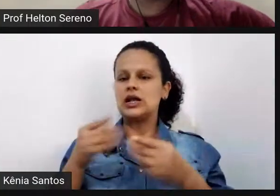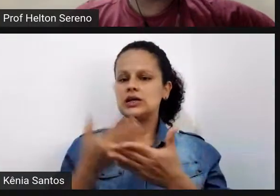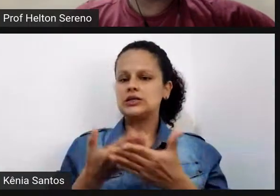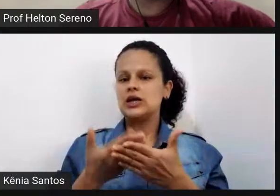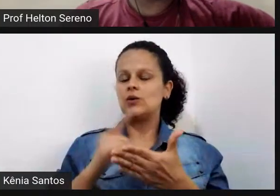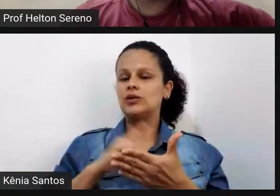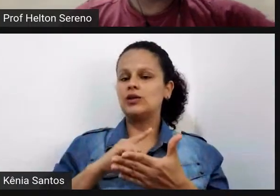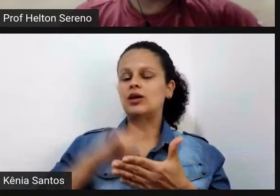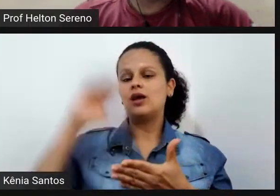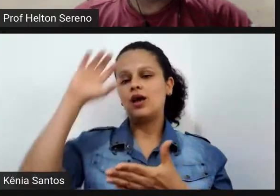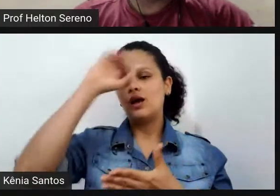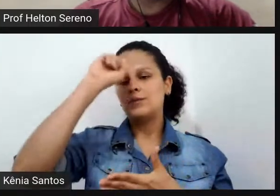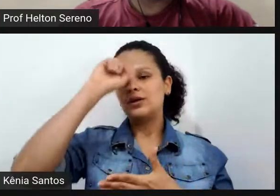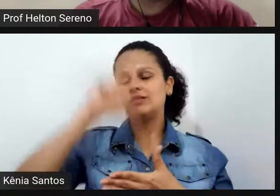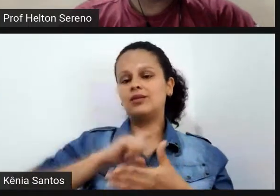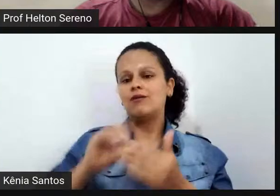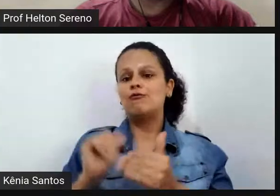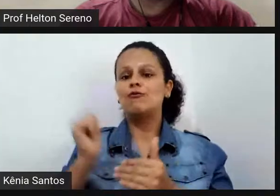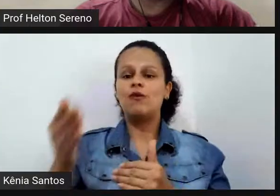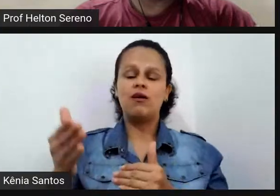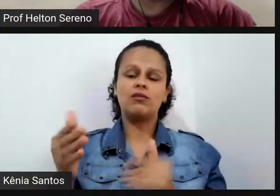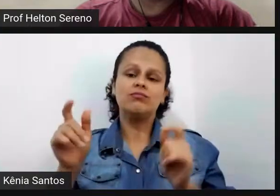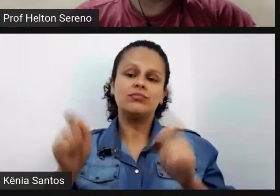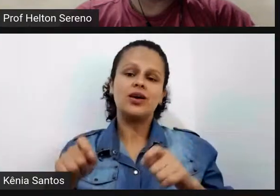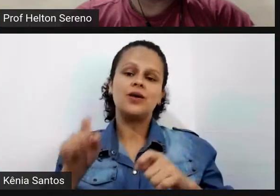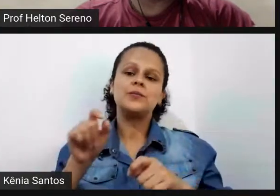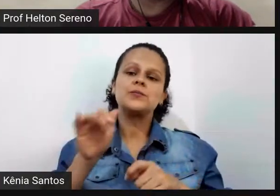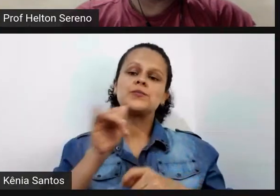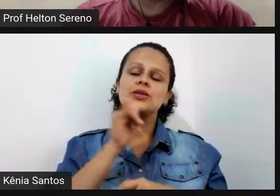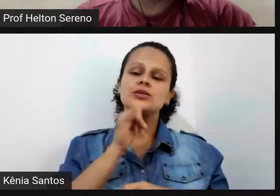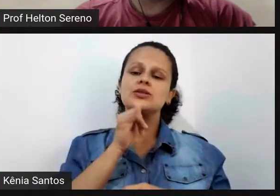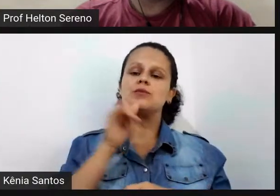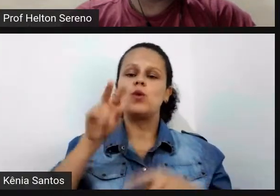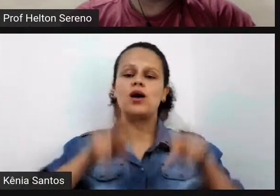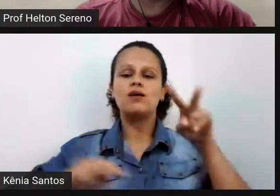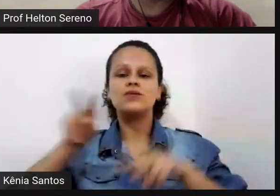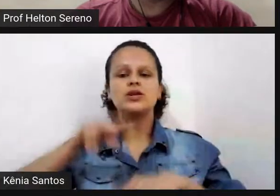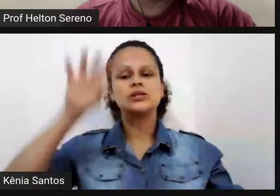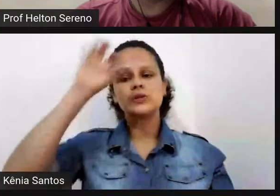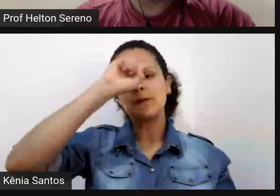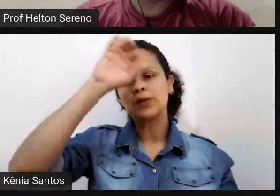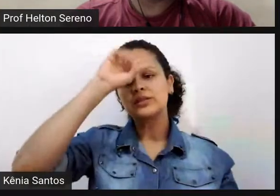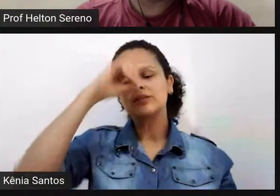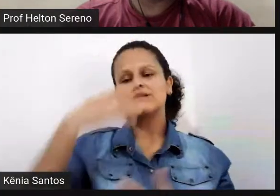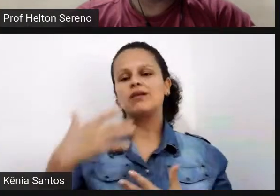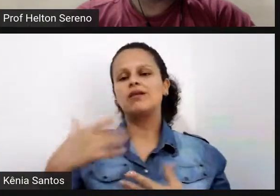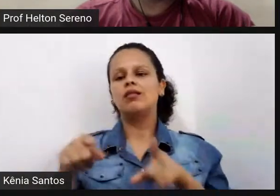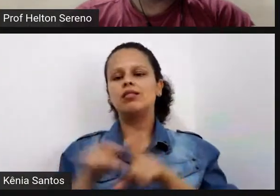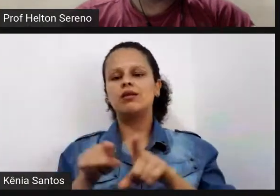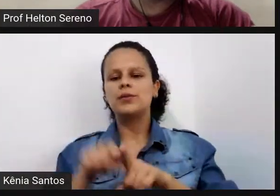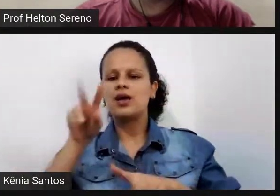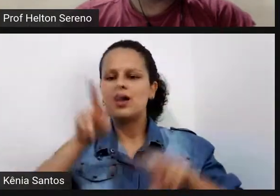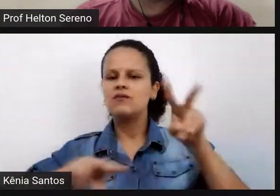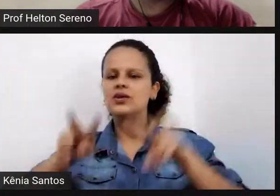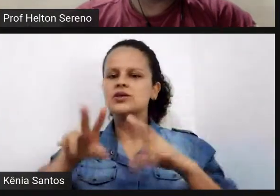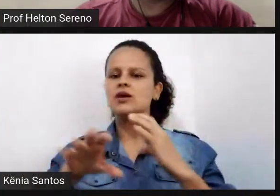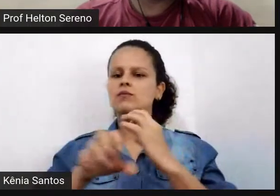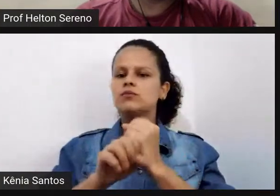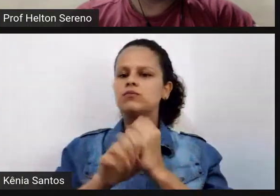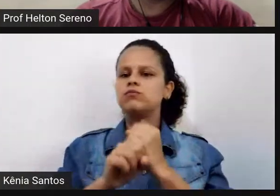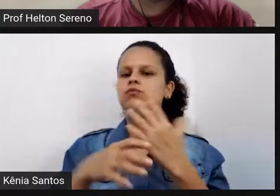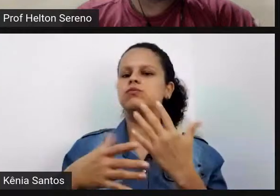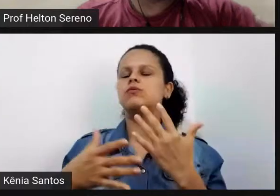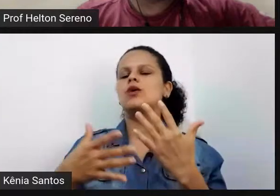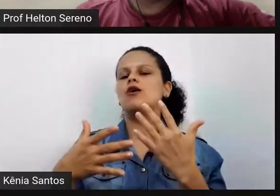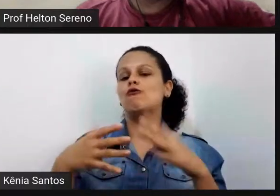utilizado de muitas maneiras para avaliação para aprendizagem de avaliação somativa de avaliação formativa ele